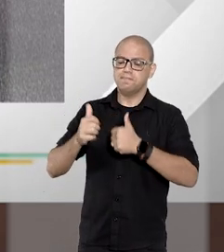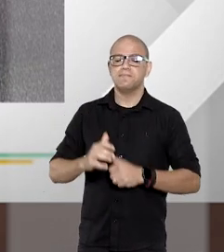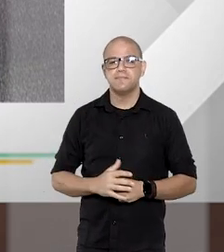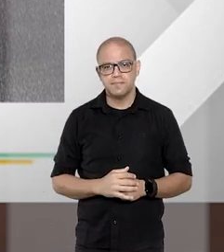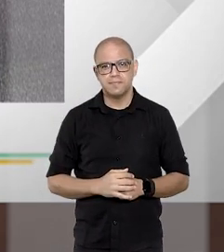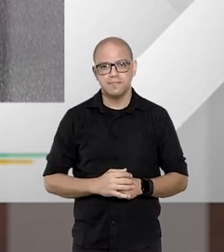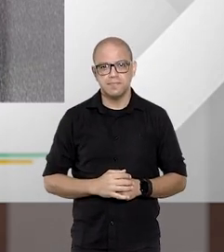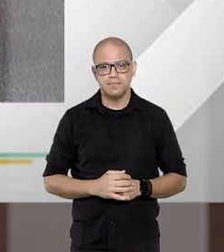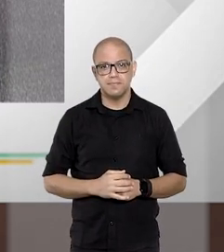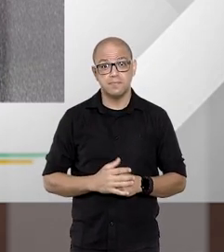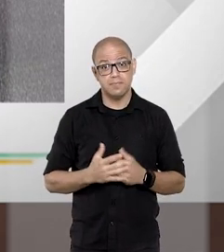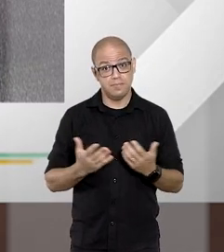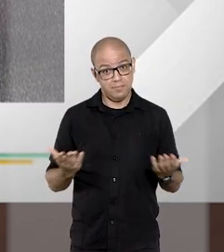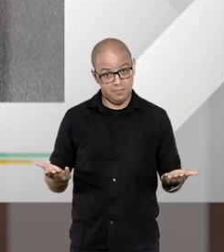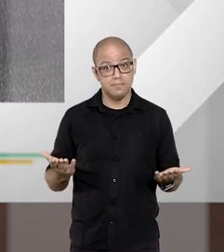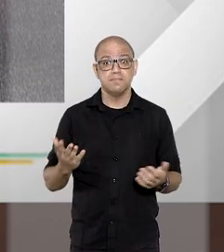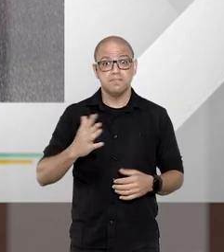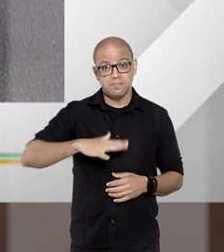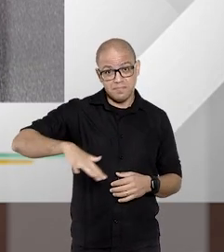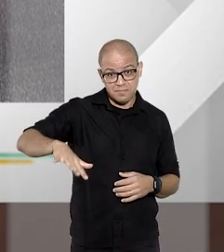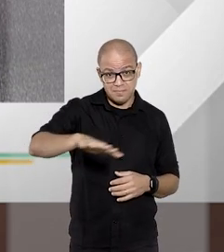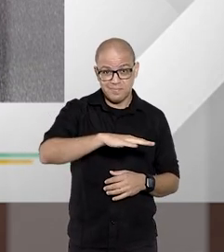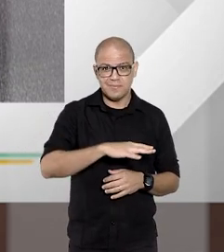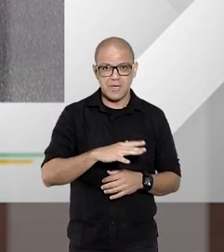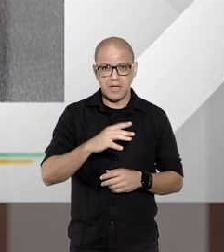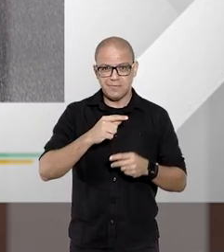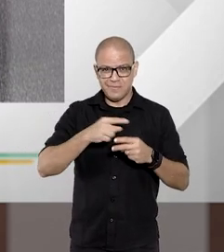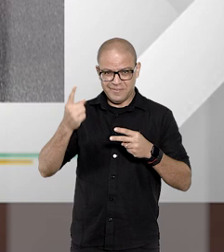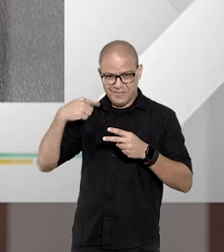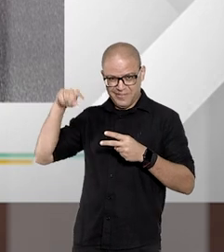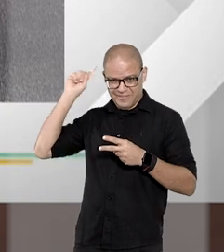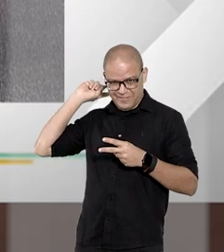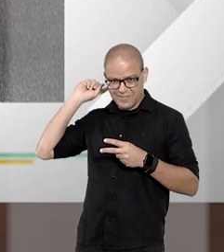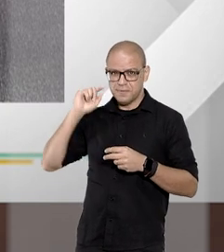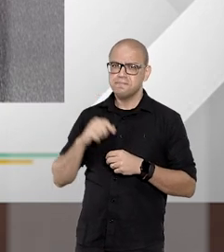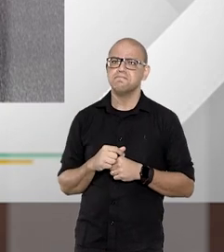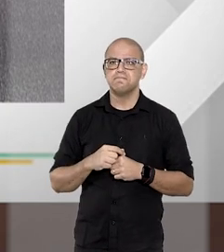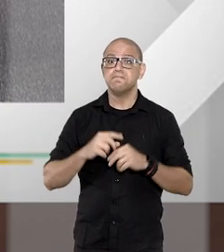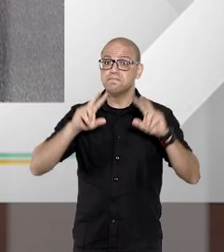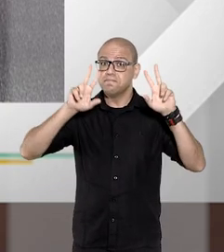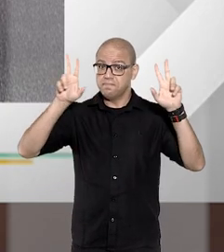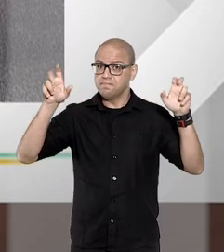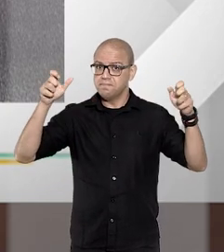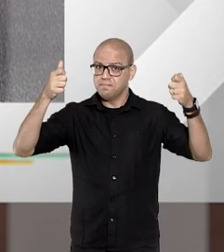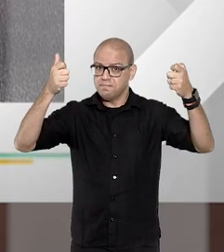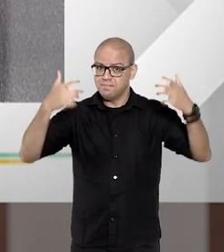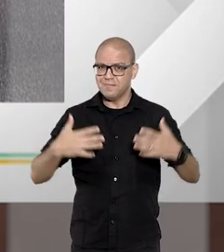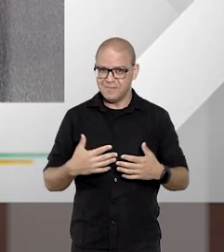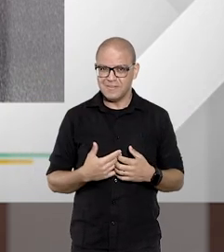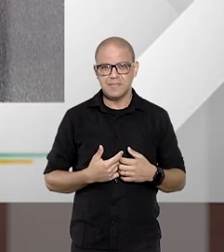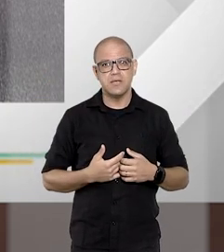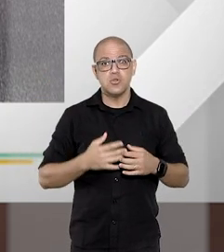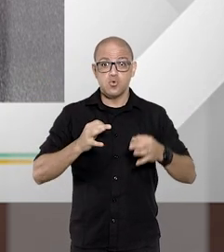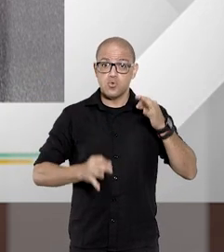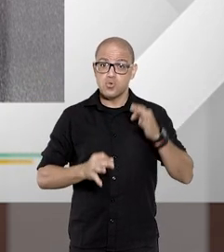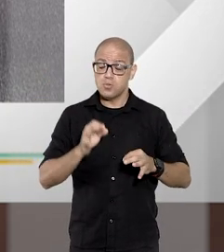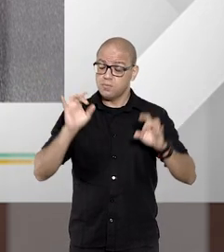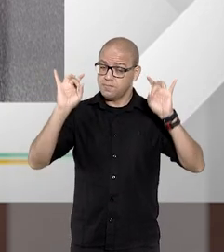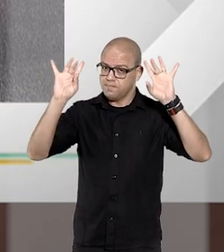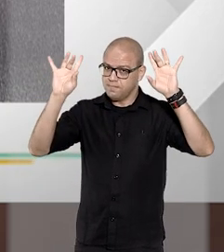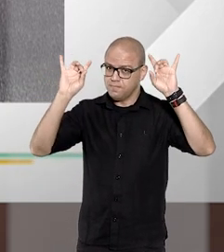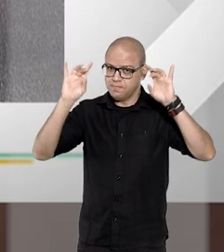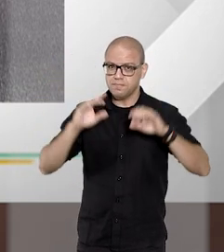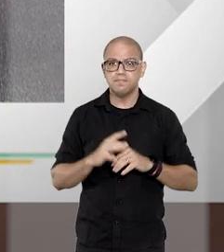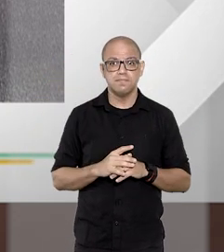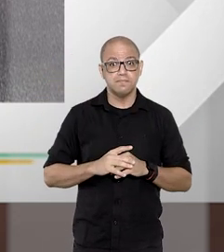bem? Tudo bem. Que bom. Então, pessoal, nos dois programas anteriores, nós destacamos dentro da série sobre juizados